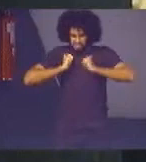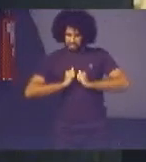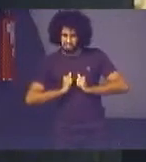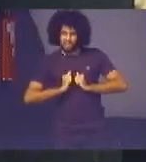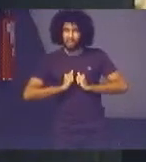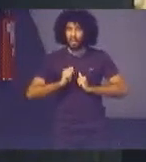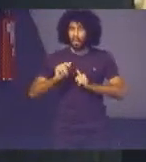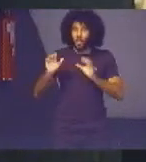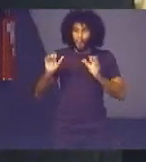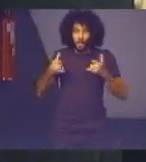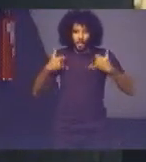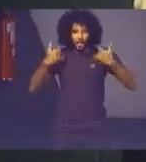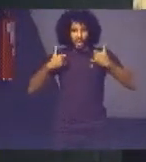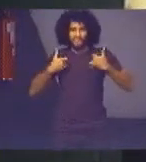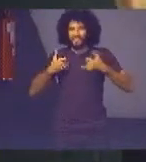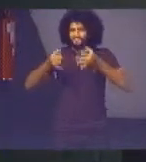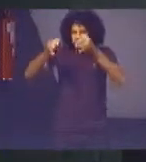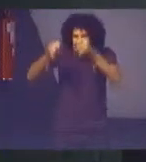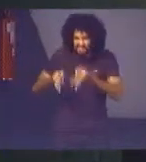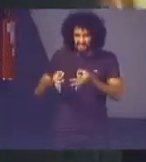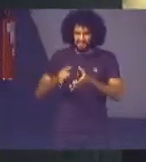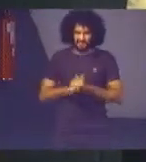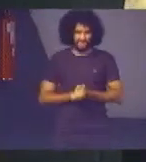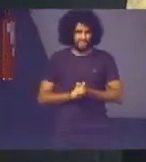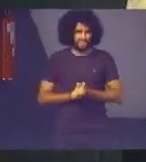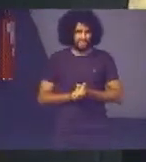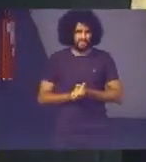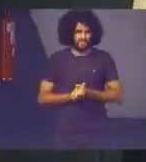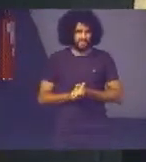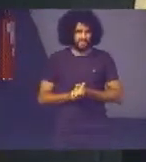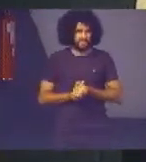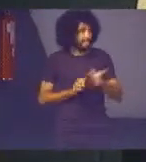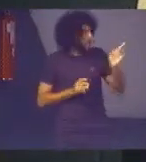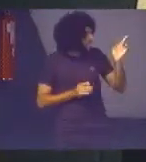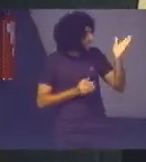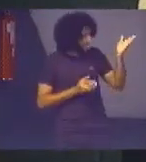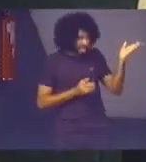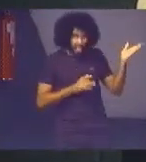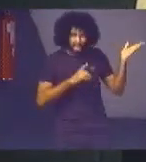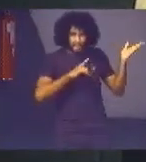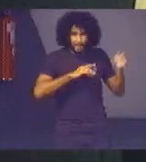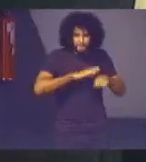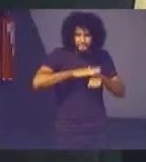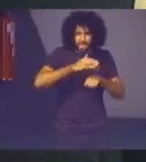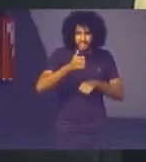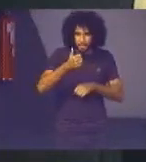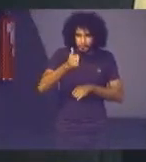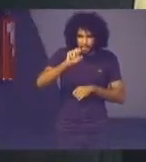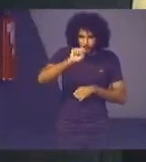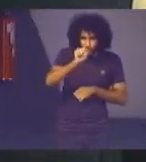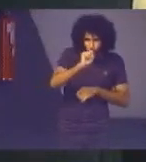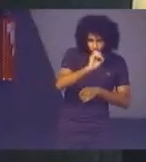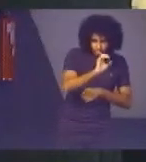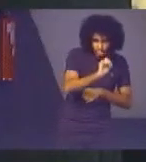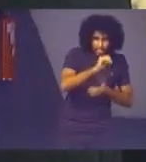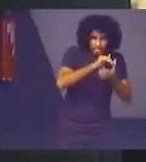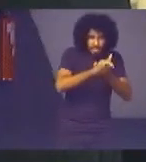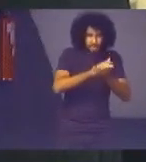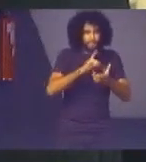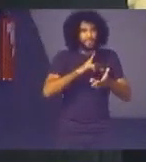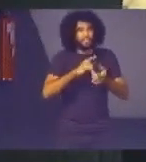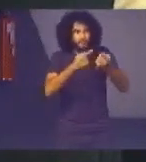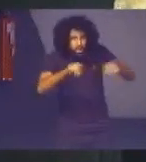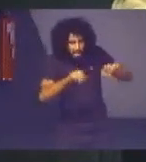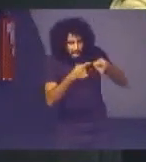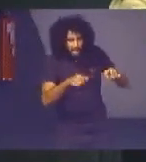maravilhosa fazer na arena foram mais de 1800 casais nós tivemos orquestra nós